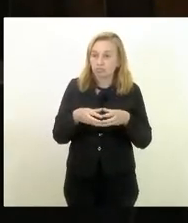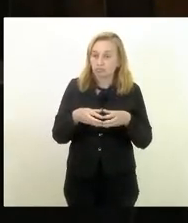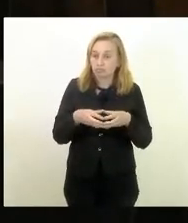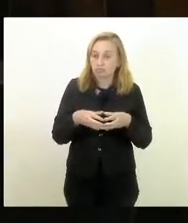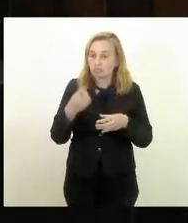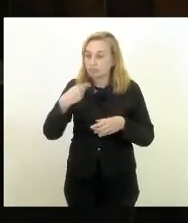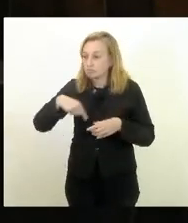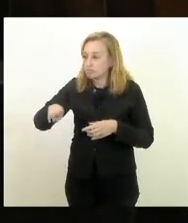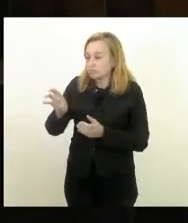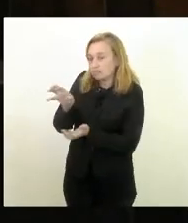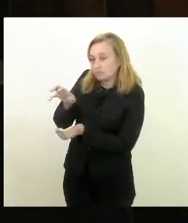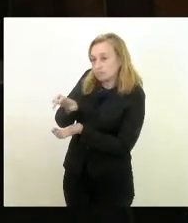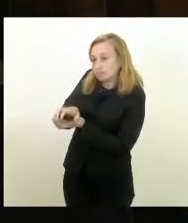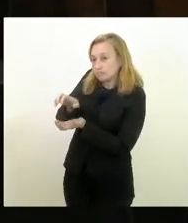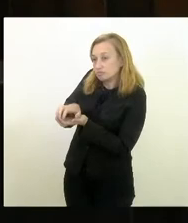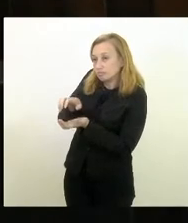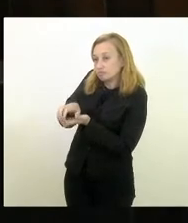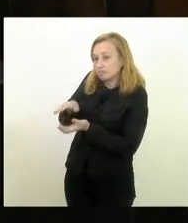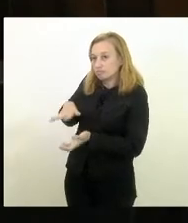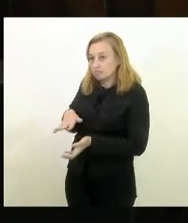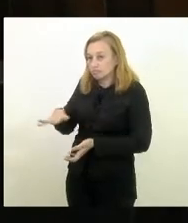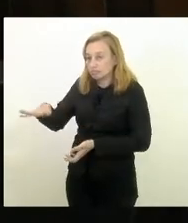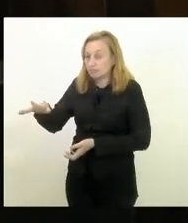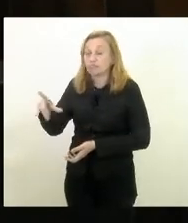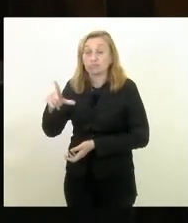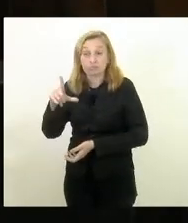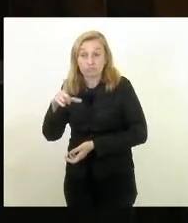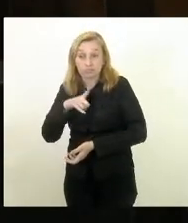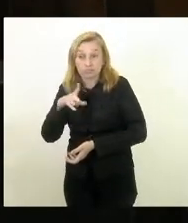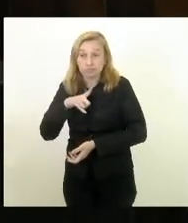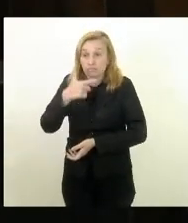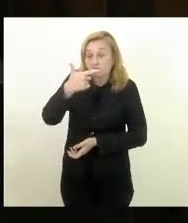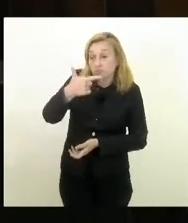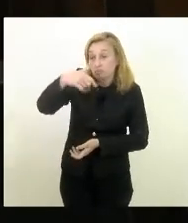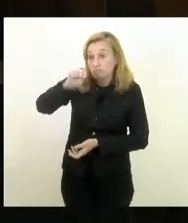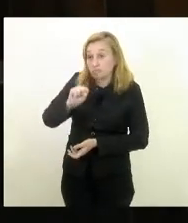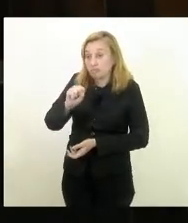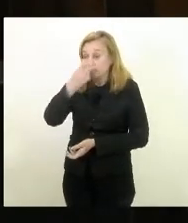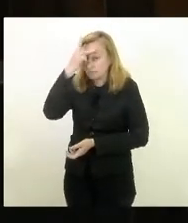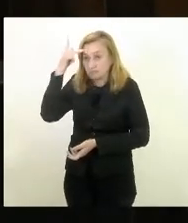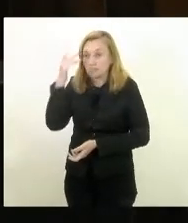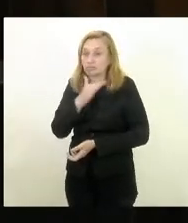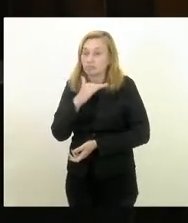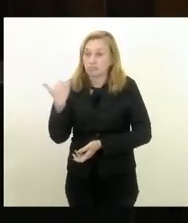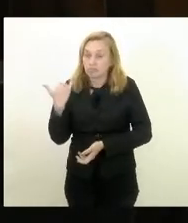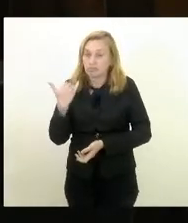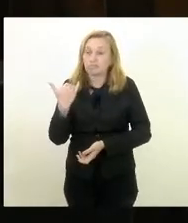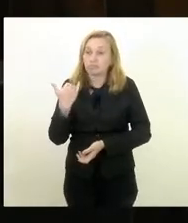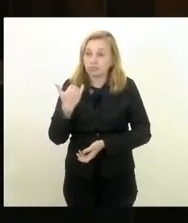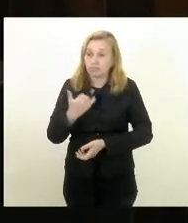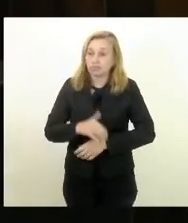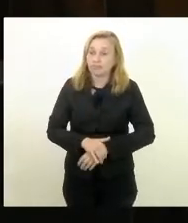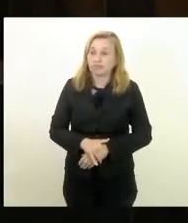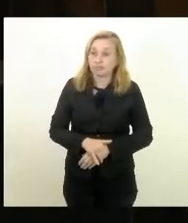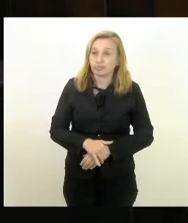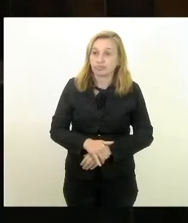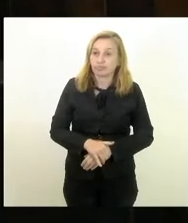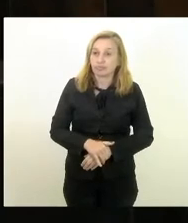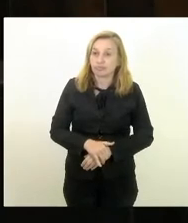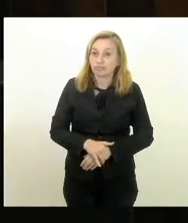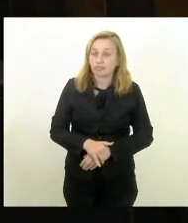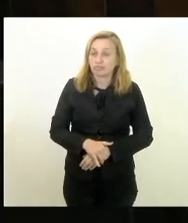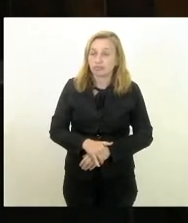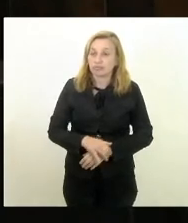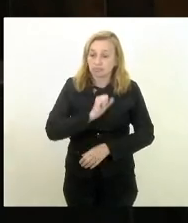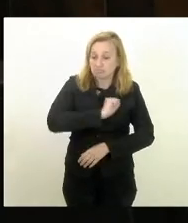Jacarezinho, esse mesmo Jacarezinho, onde teve 28 pessoas mortas numa chacina feita,